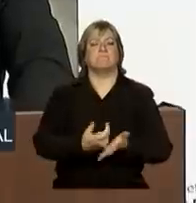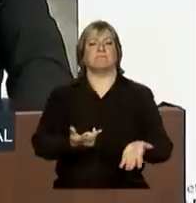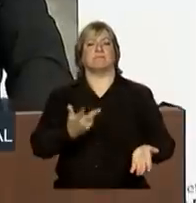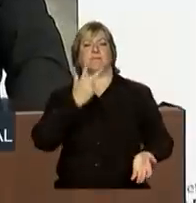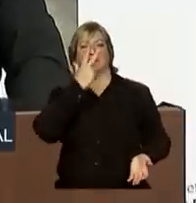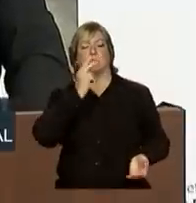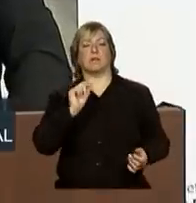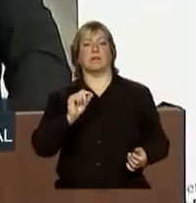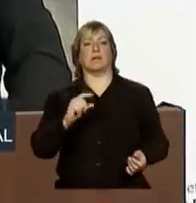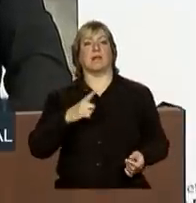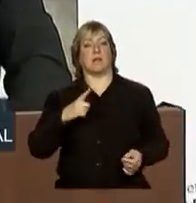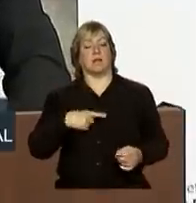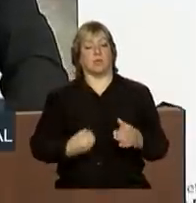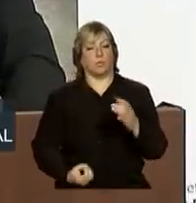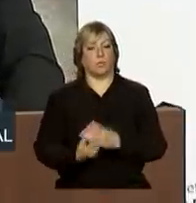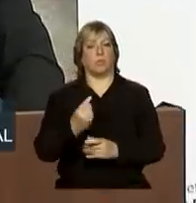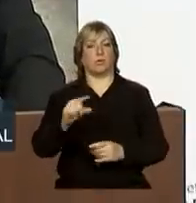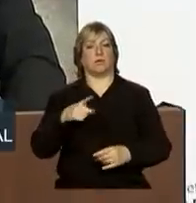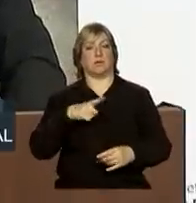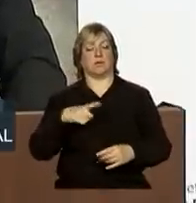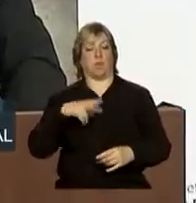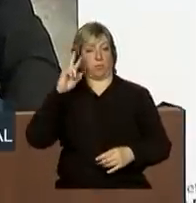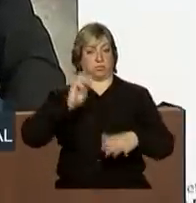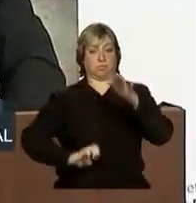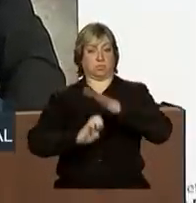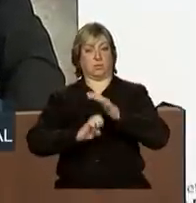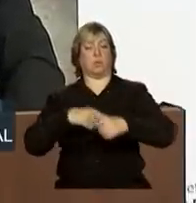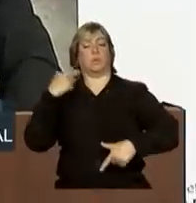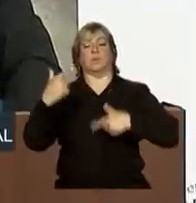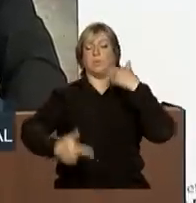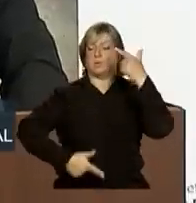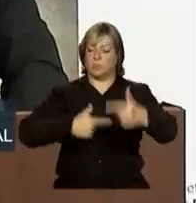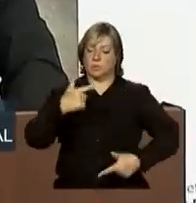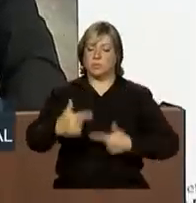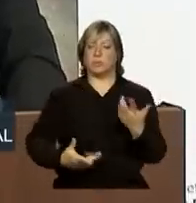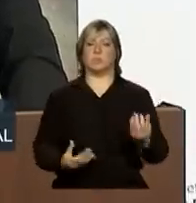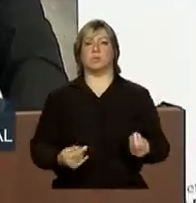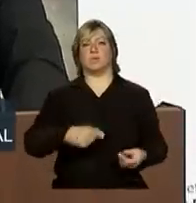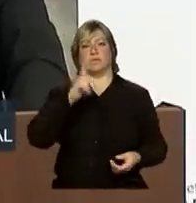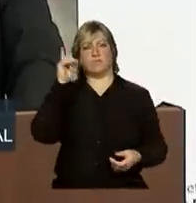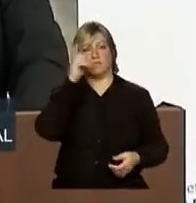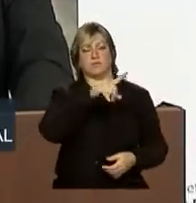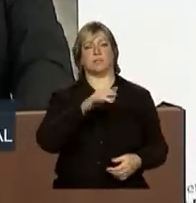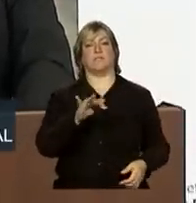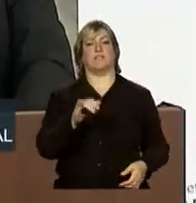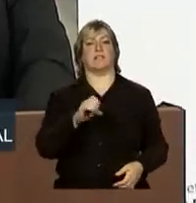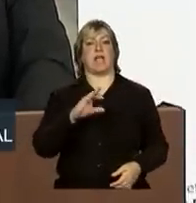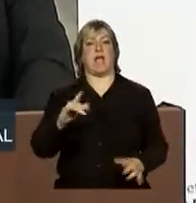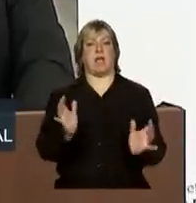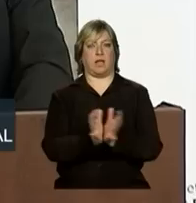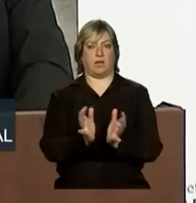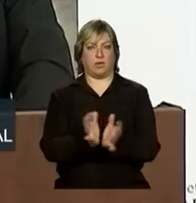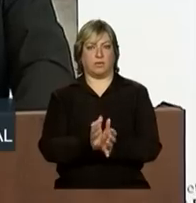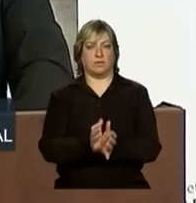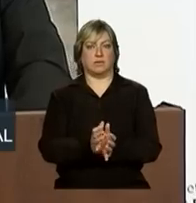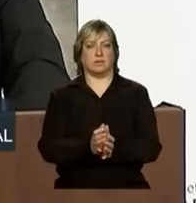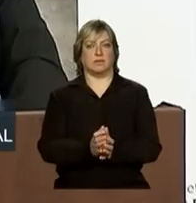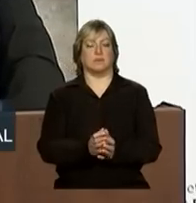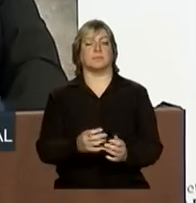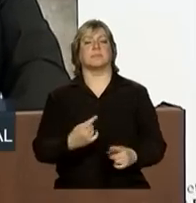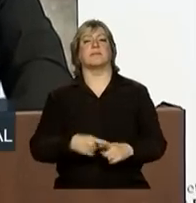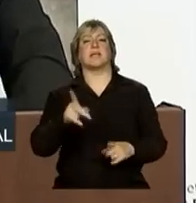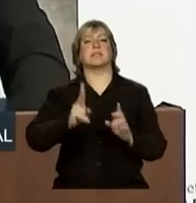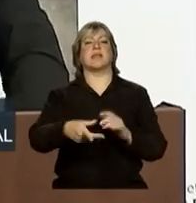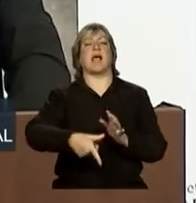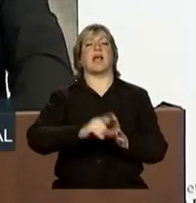o seu encerramento, ele, o empresário, vive um verdadeiro calvário. Um calvário na área fiscal. O Gerdau está ali, toda hora ele me provoca. Ele